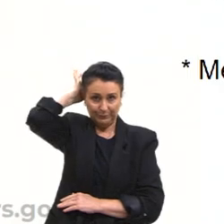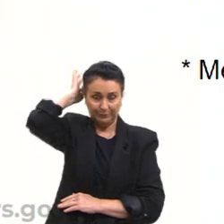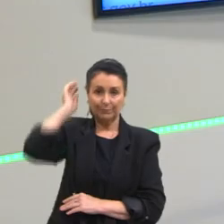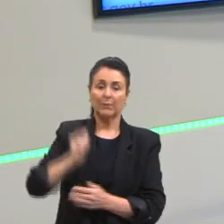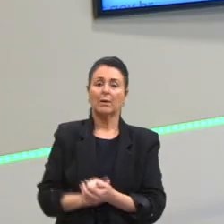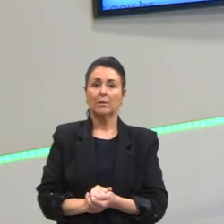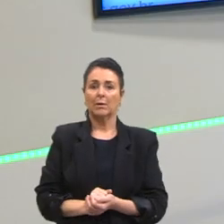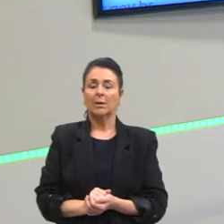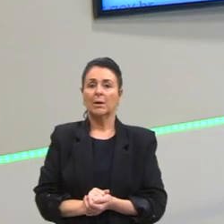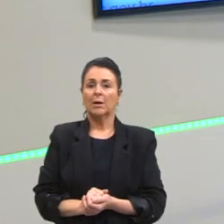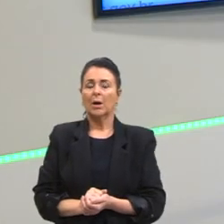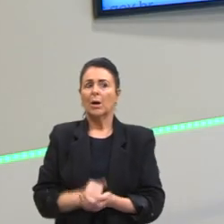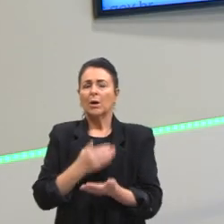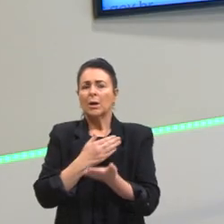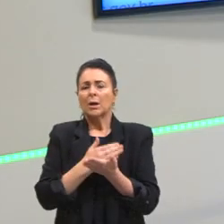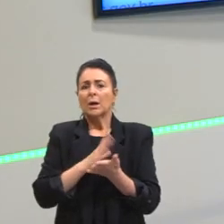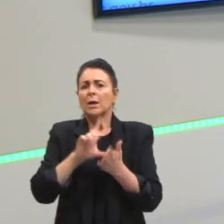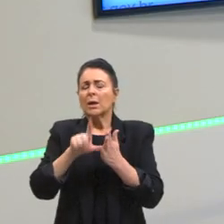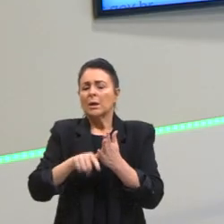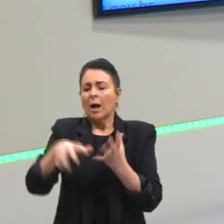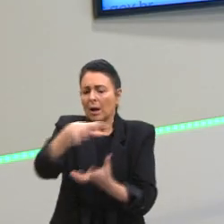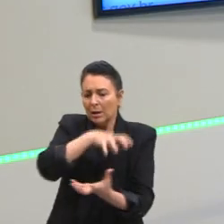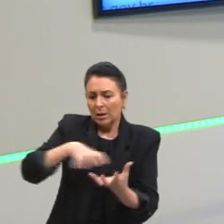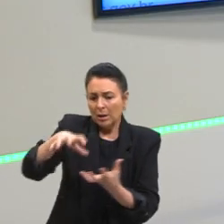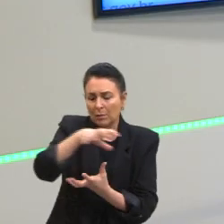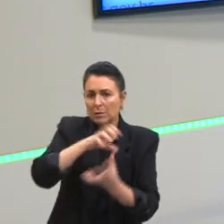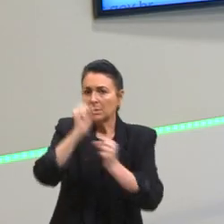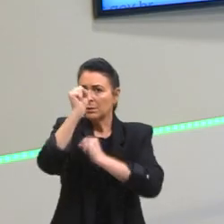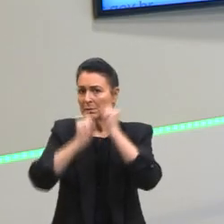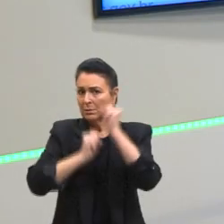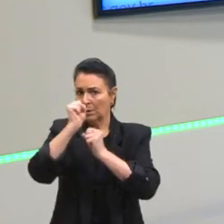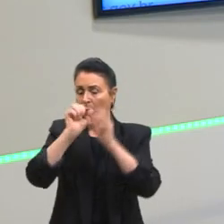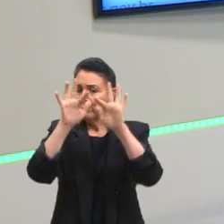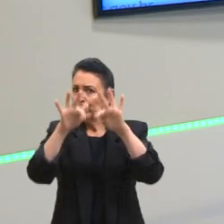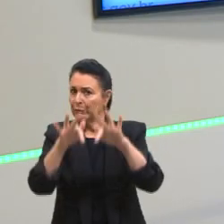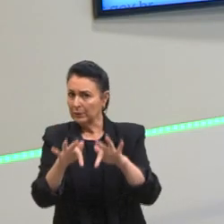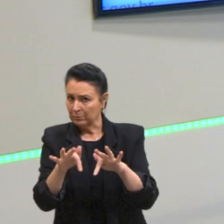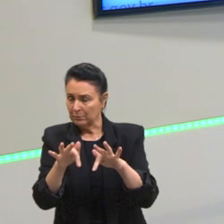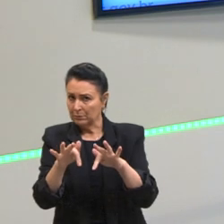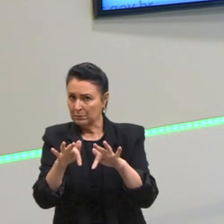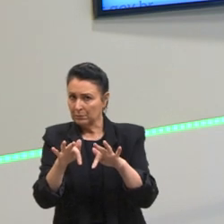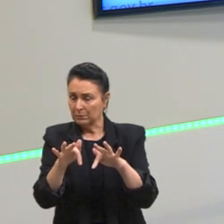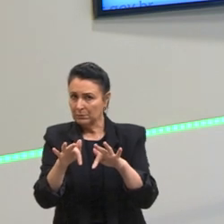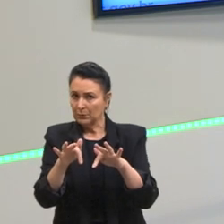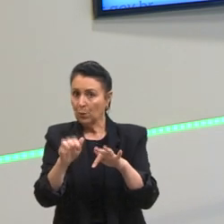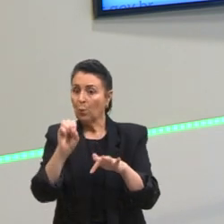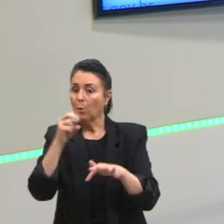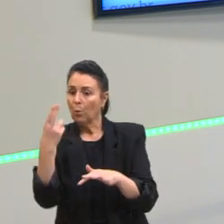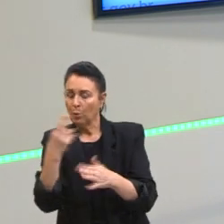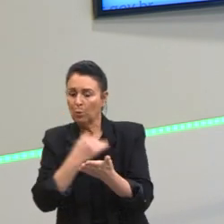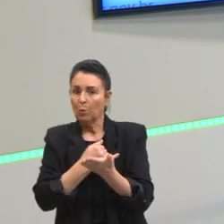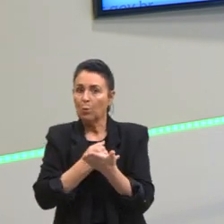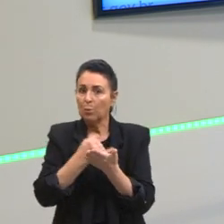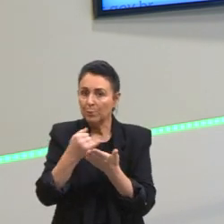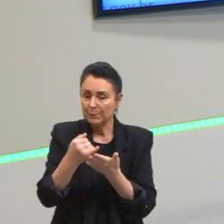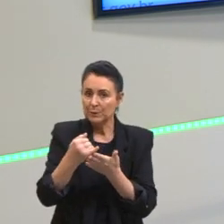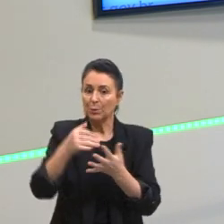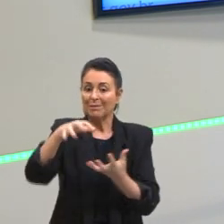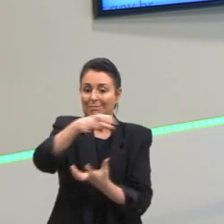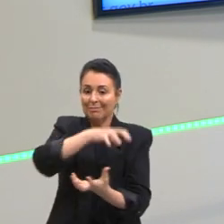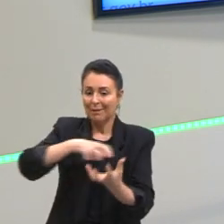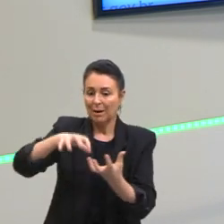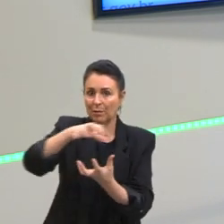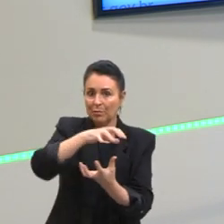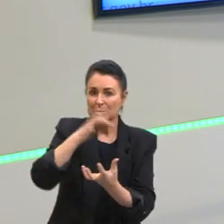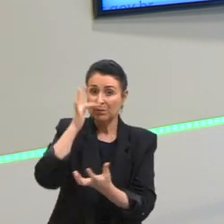A partir do fim da Revolução Industrial, ou melhor, com o início da Revolução Francesa, com o